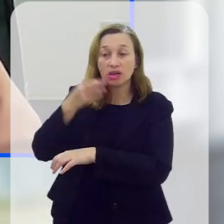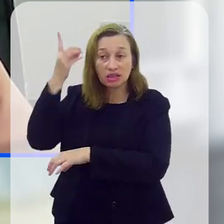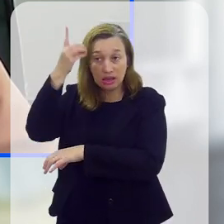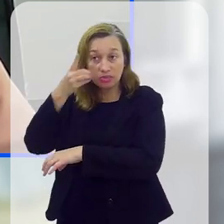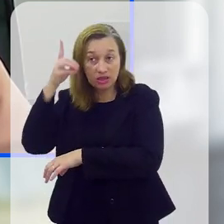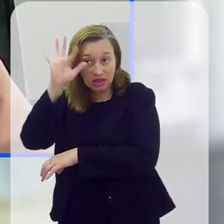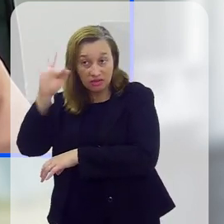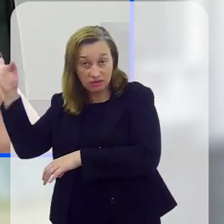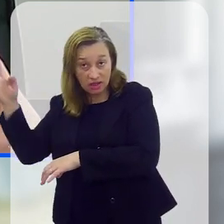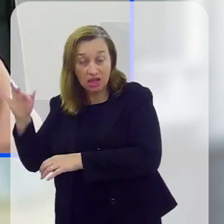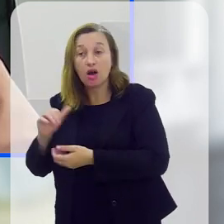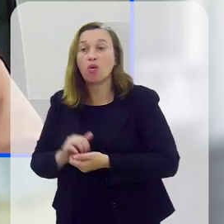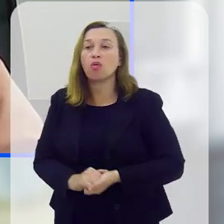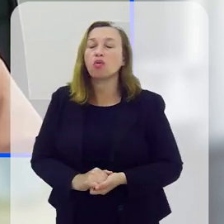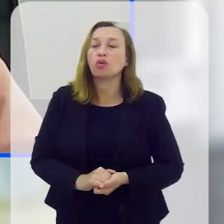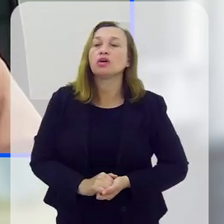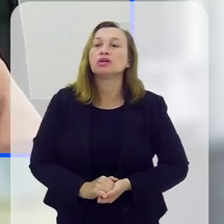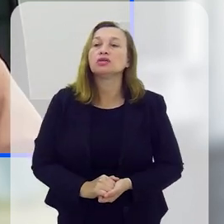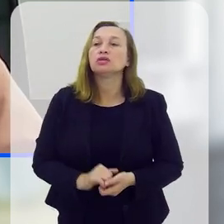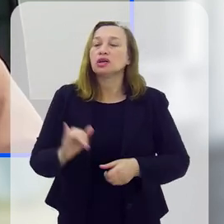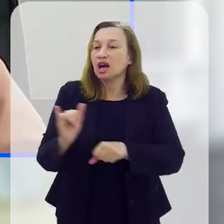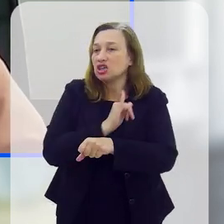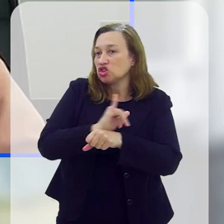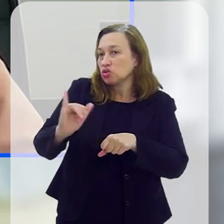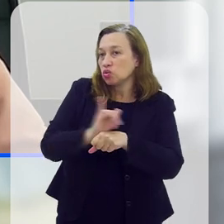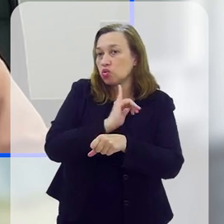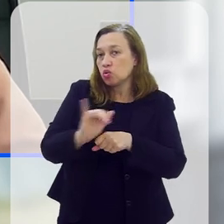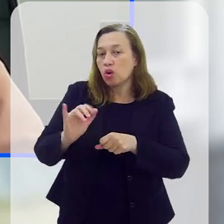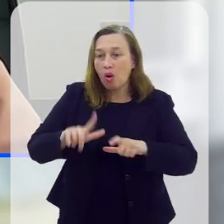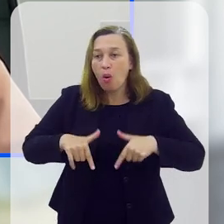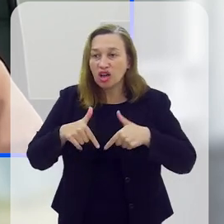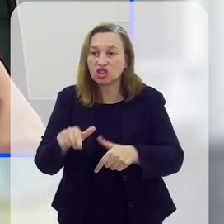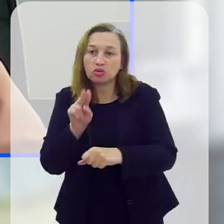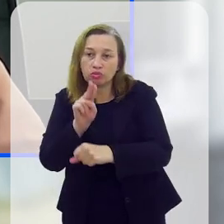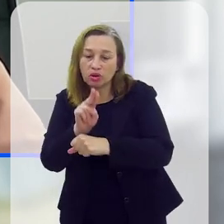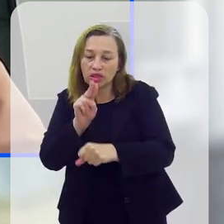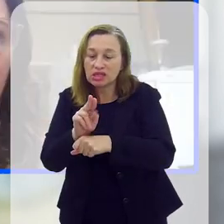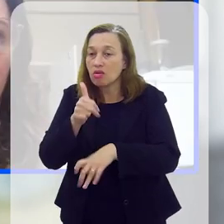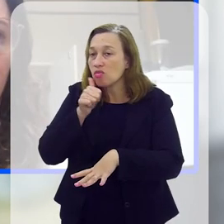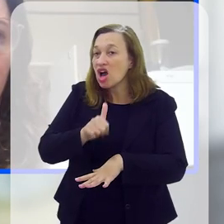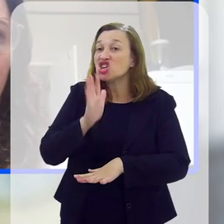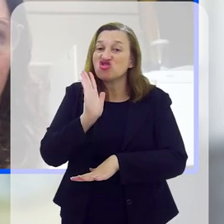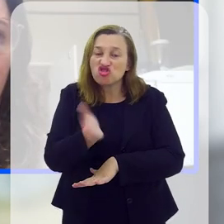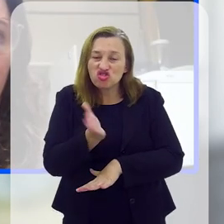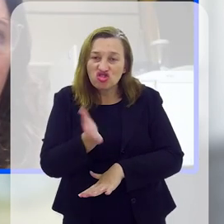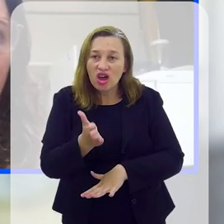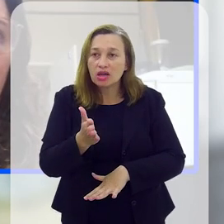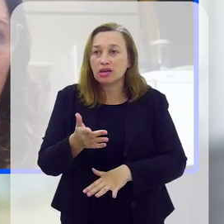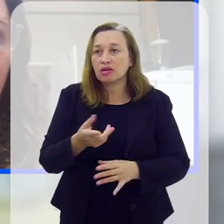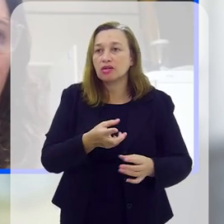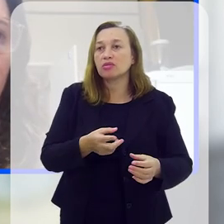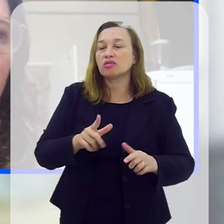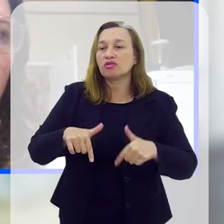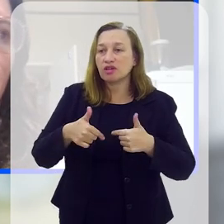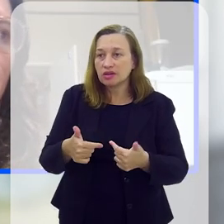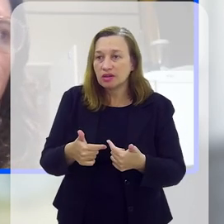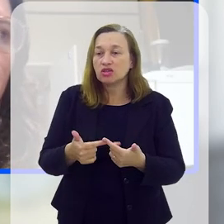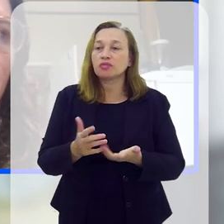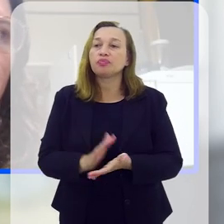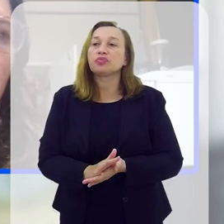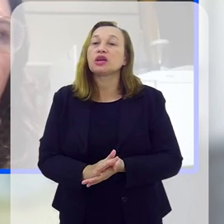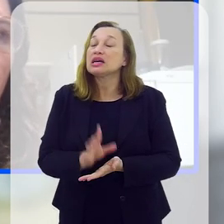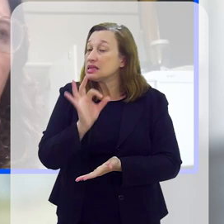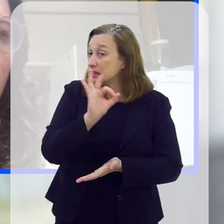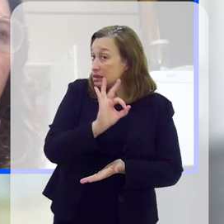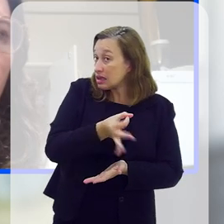federal, que articula ações de proteção às mulheres, né? Então, nós já estaremos fazendo isso.